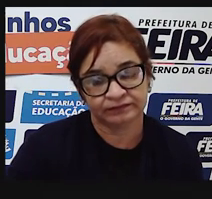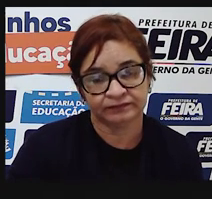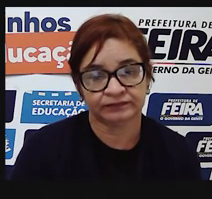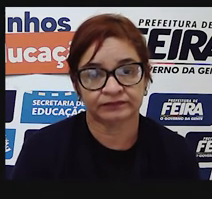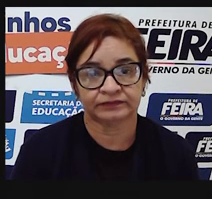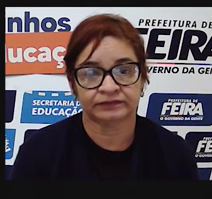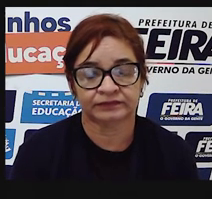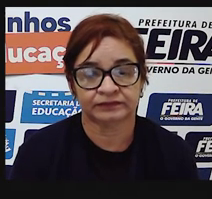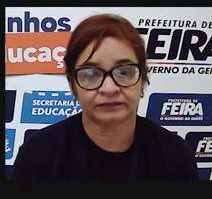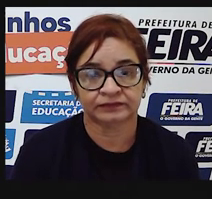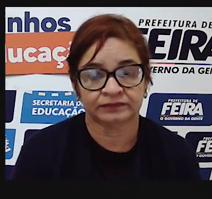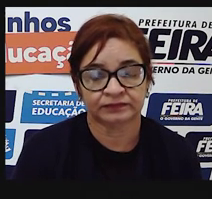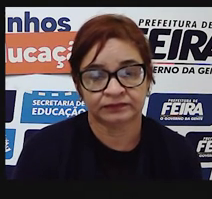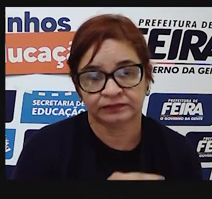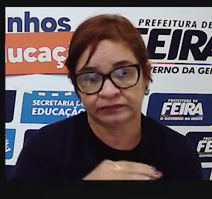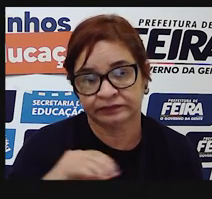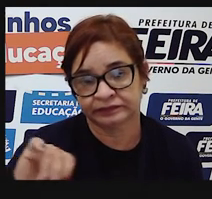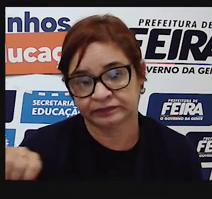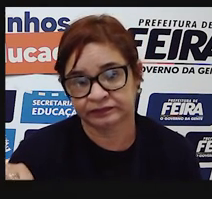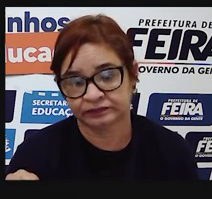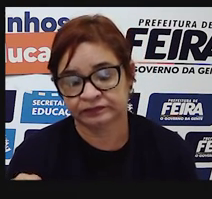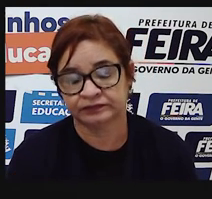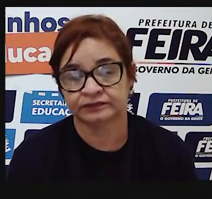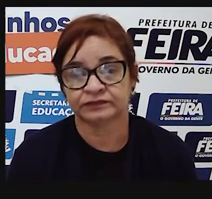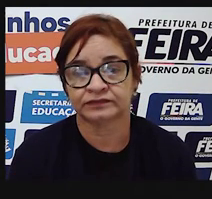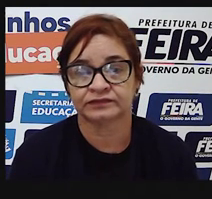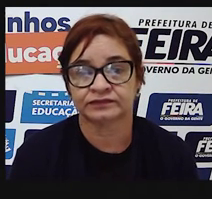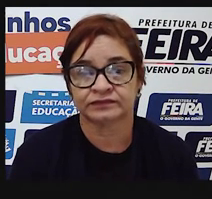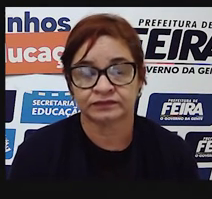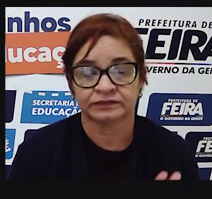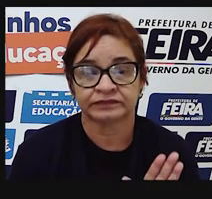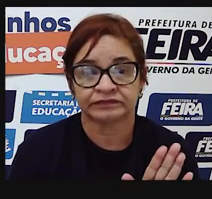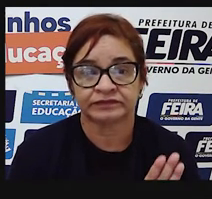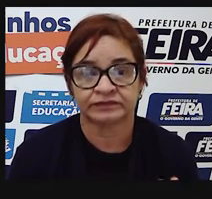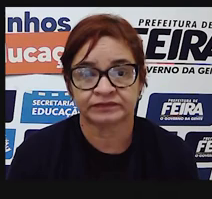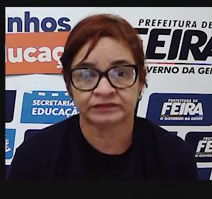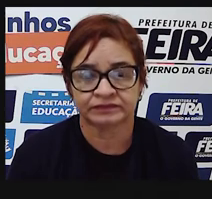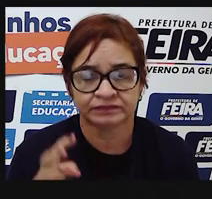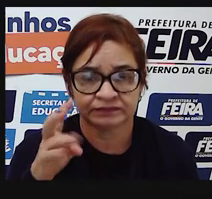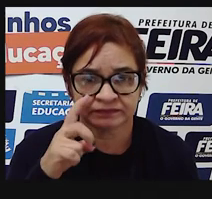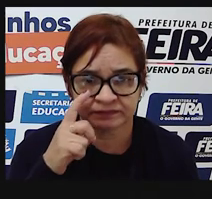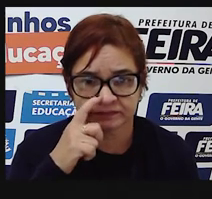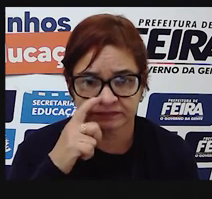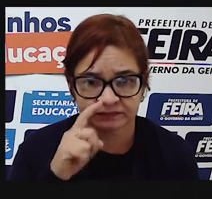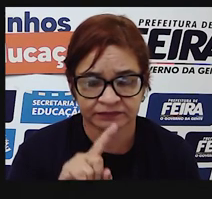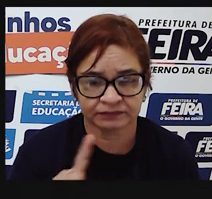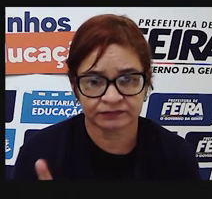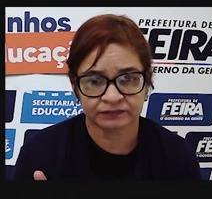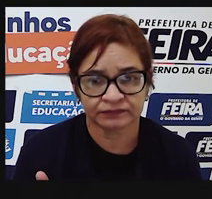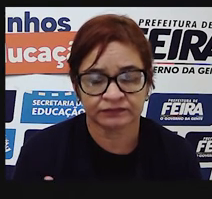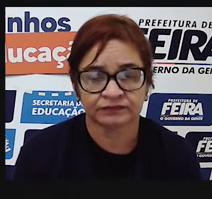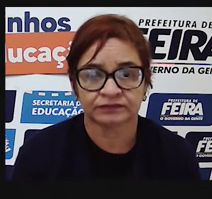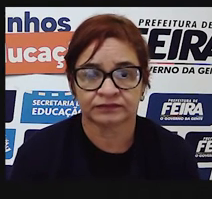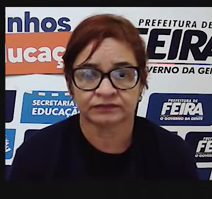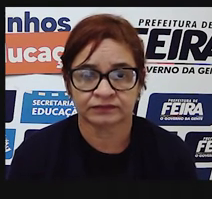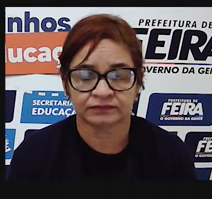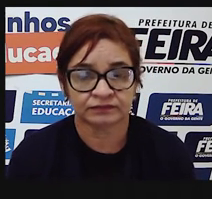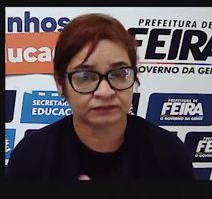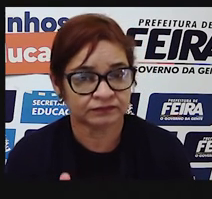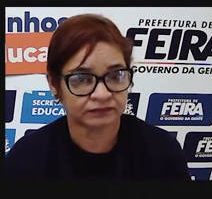conjunções, elas não aparecem ao lado de vírgula,